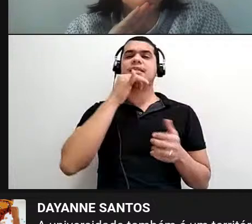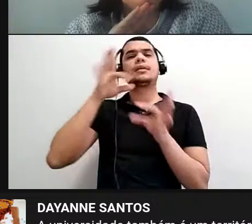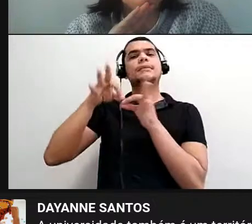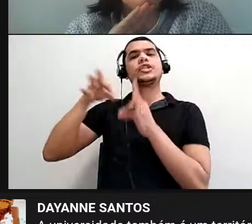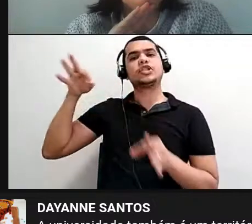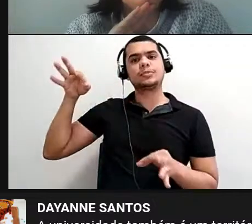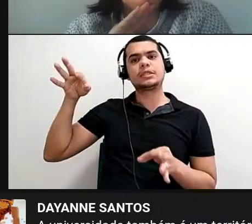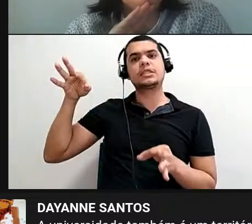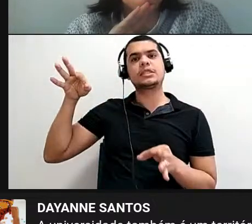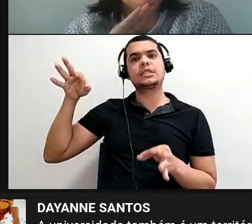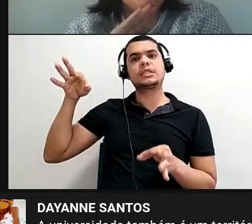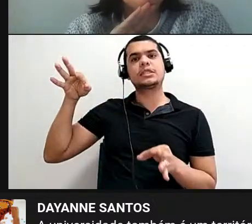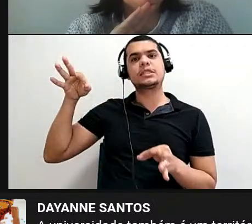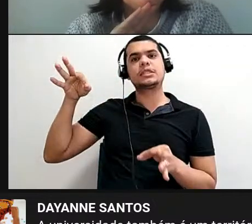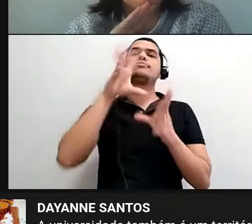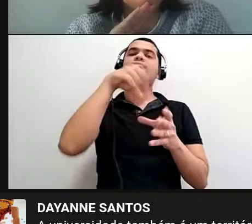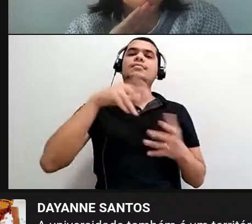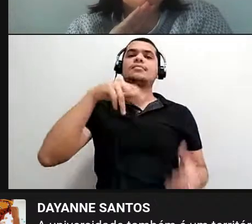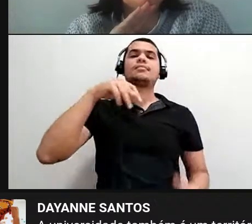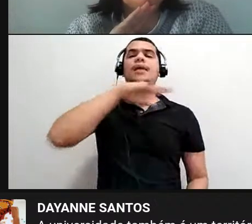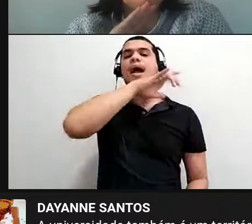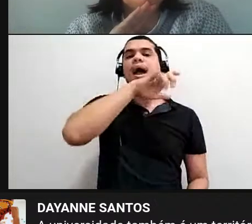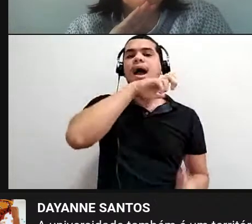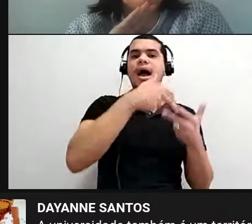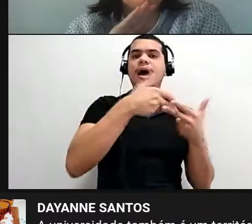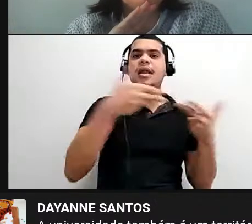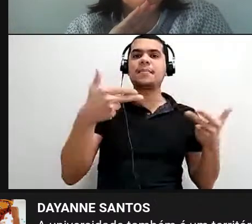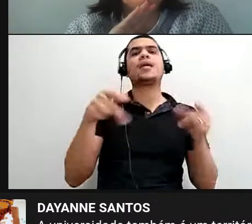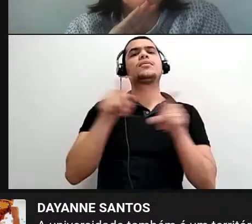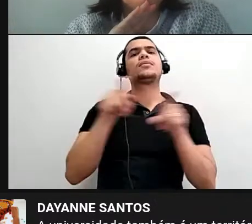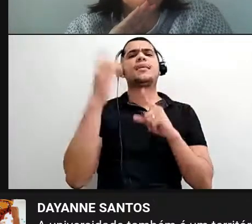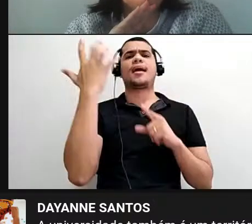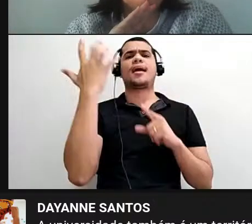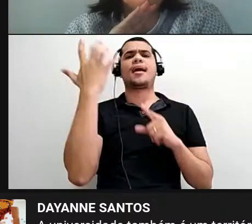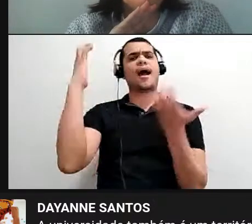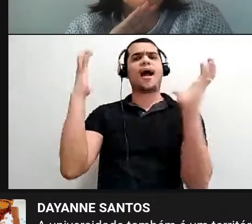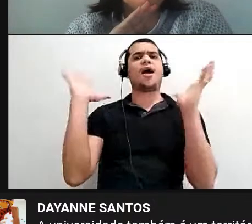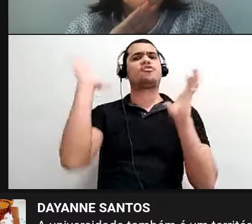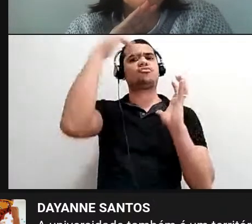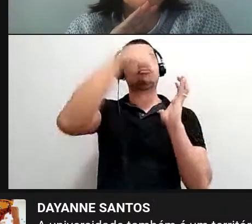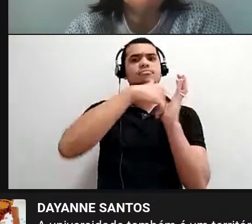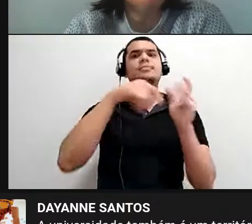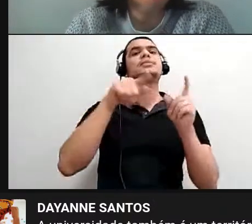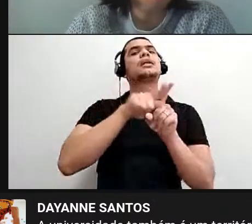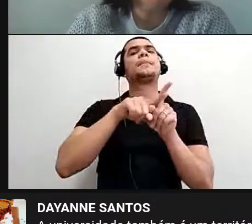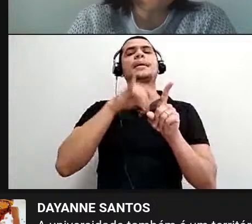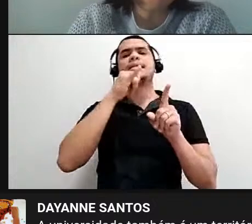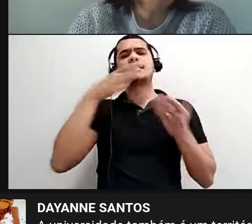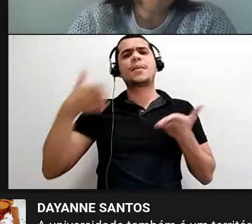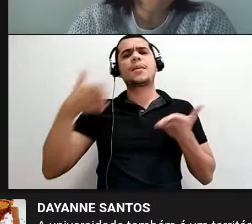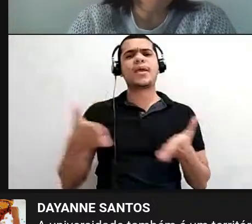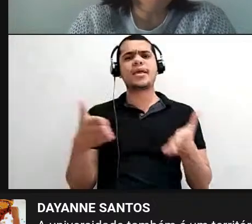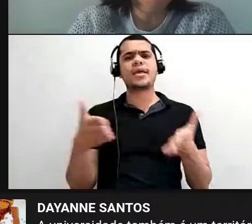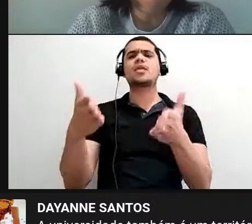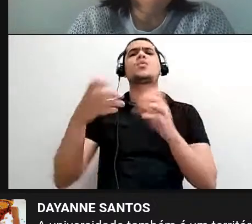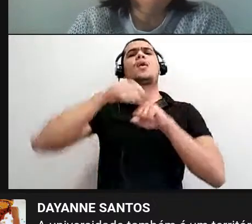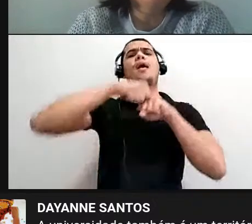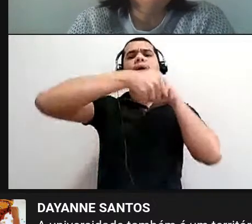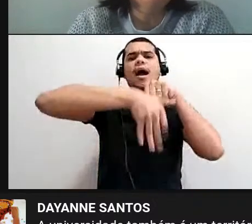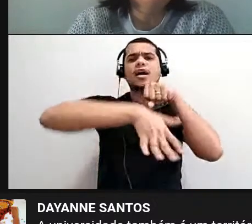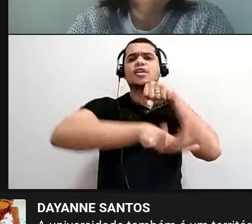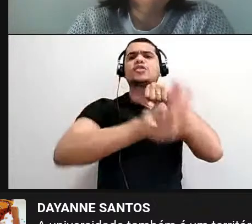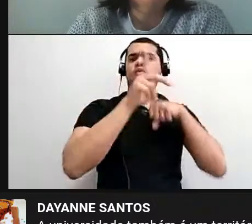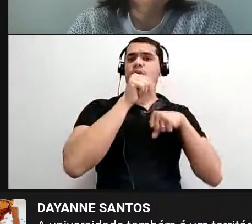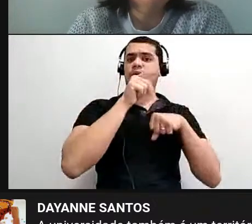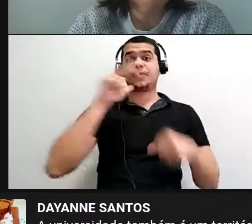dos nossos animais, os espíritos encantados das árvores, os espíritos encantados dos rios, das cachoeiras, nos sonhos,